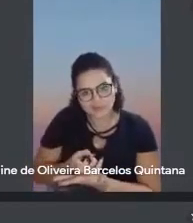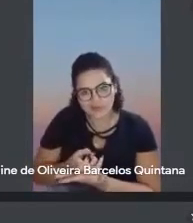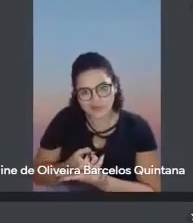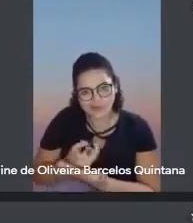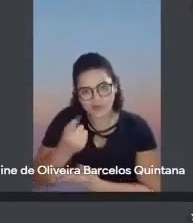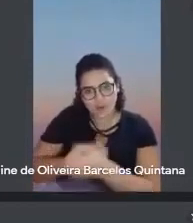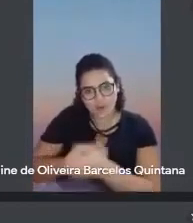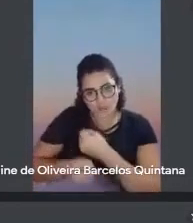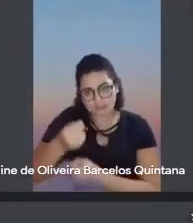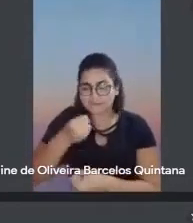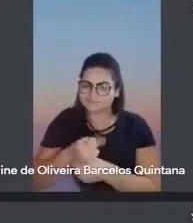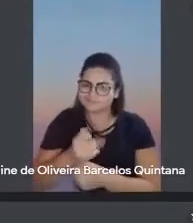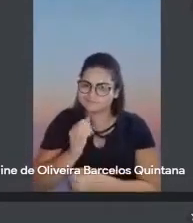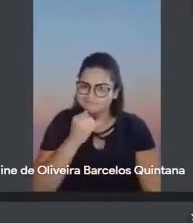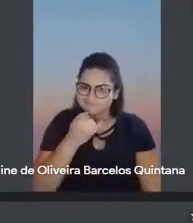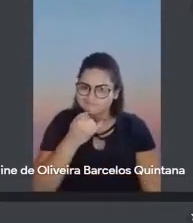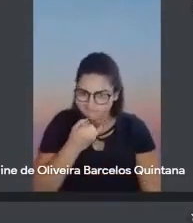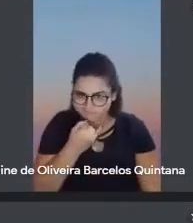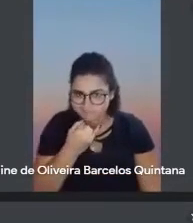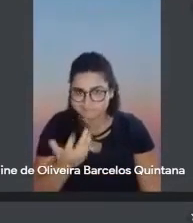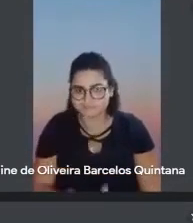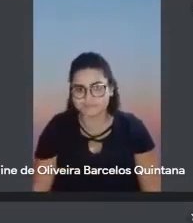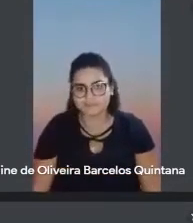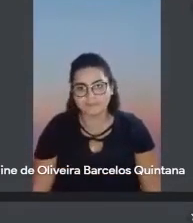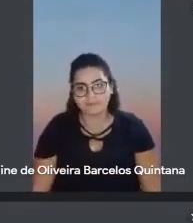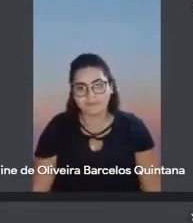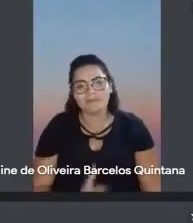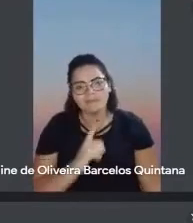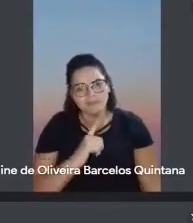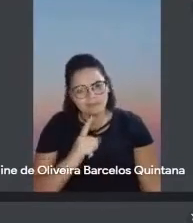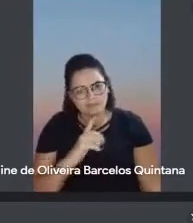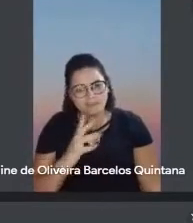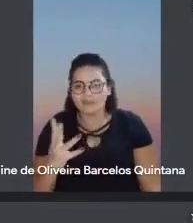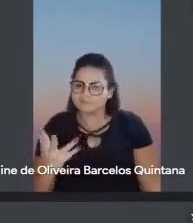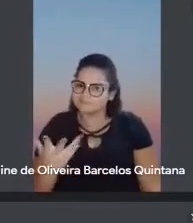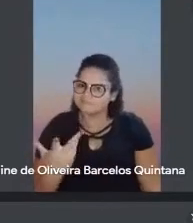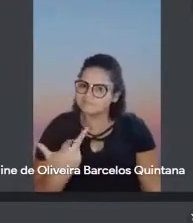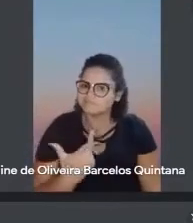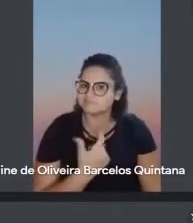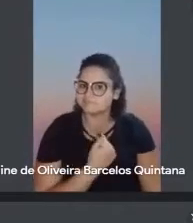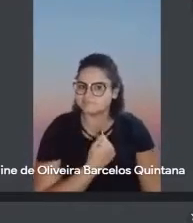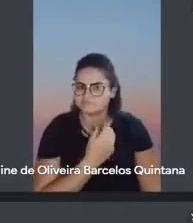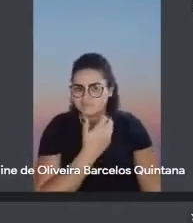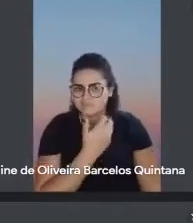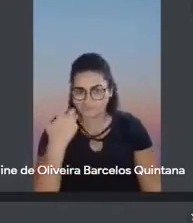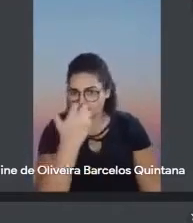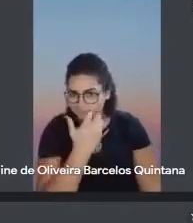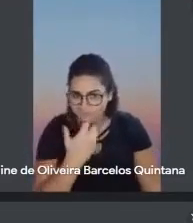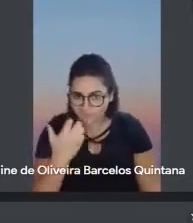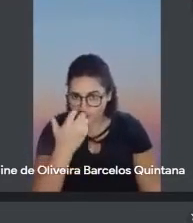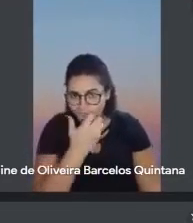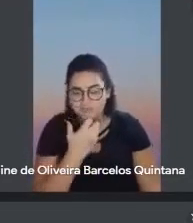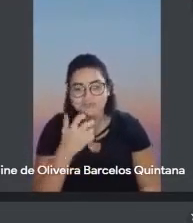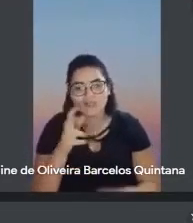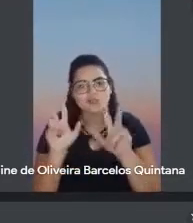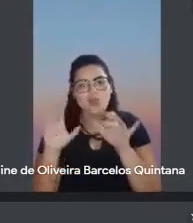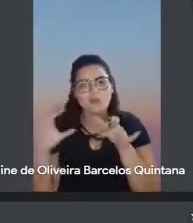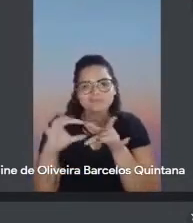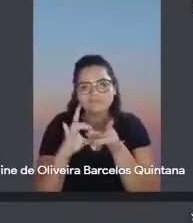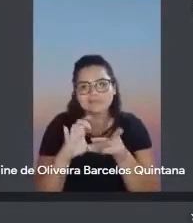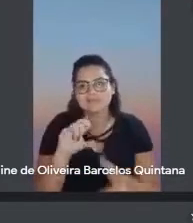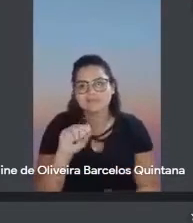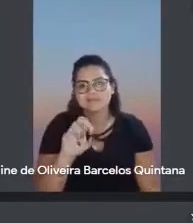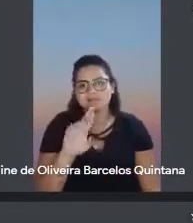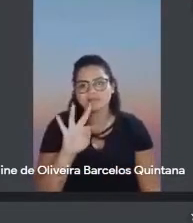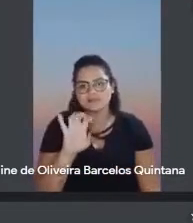passado, né? E que tem essa obra maravilhosa, né? Que é esse Sam Enredo dos Sertões e tantas outras,